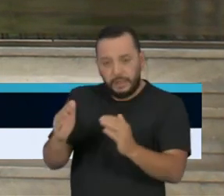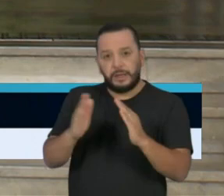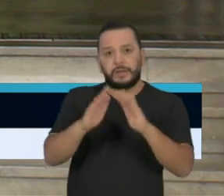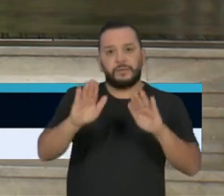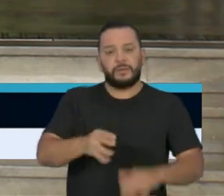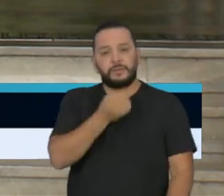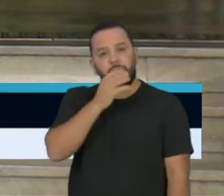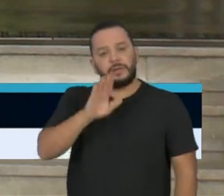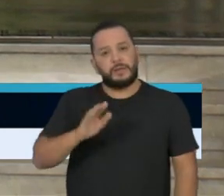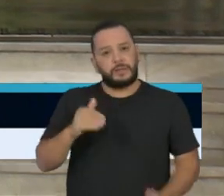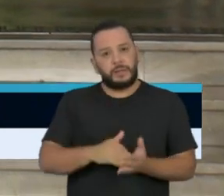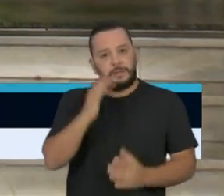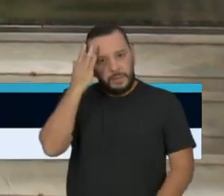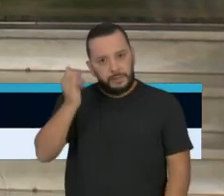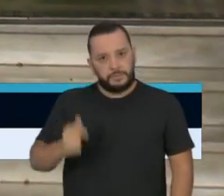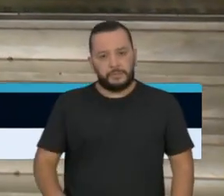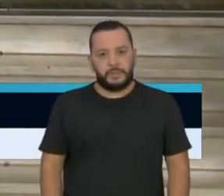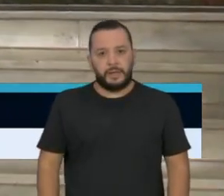Uma boa tarde e até amanhã.